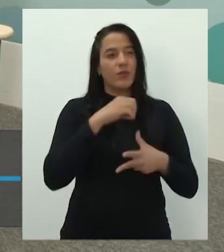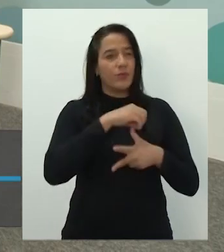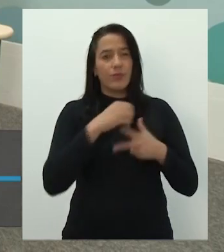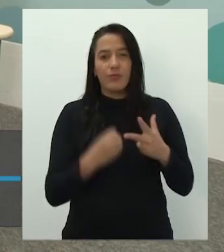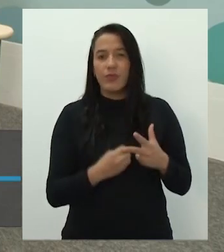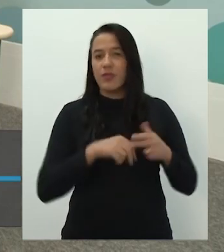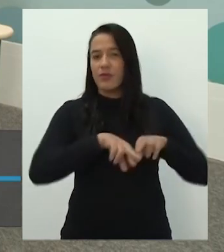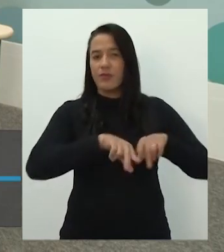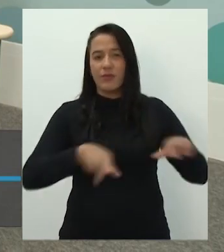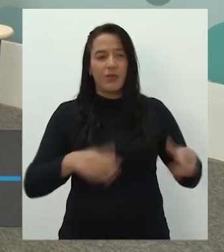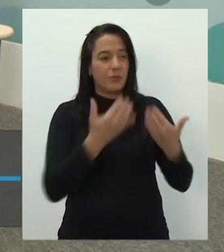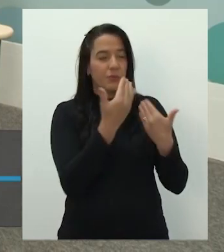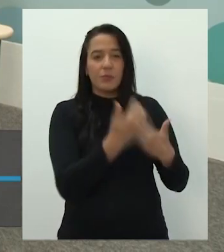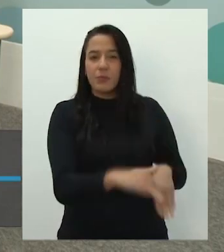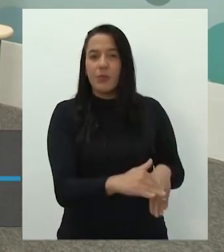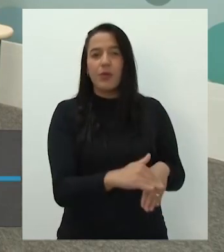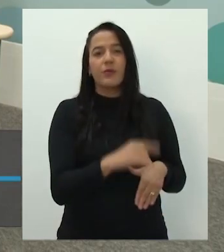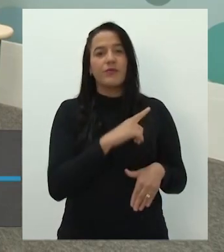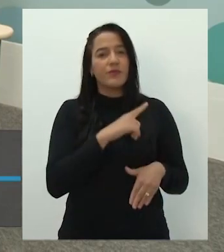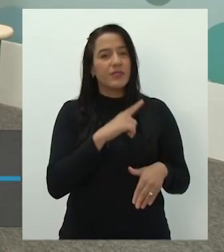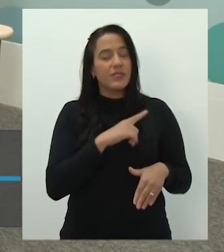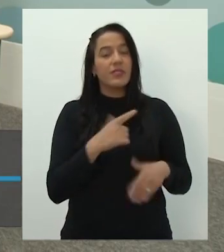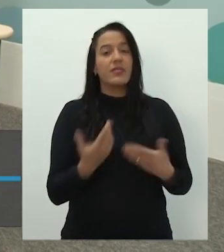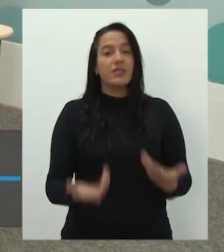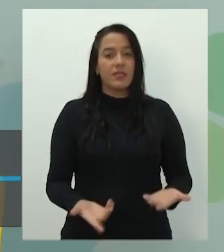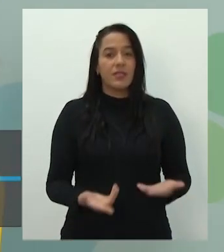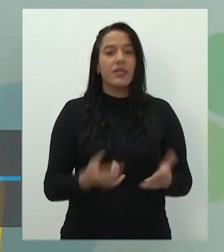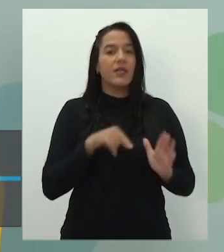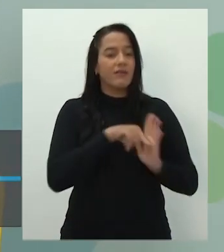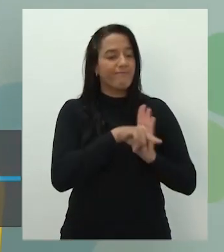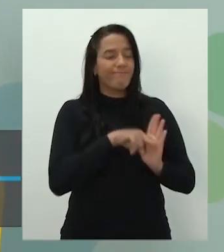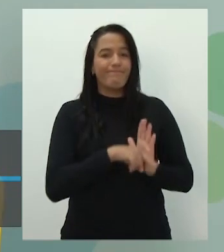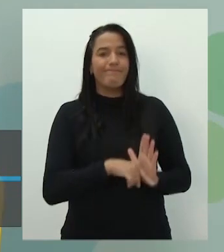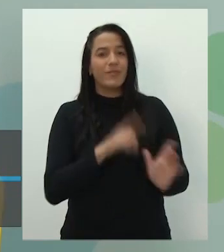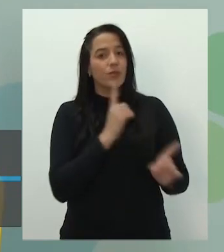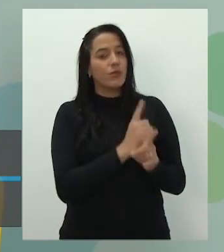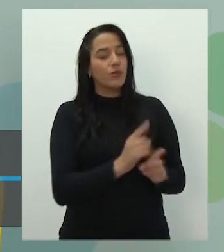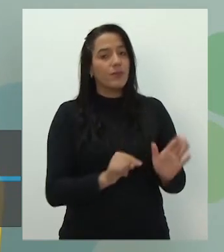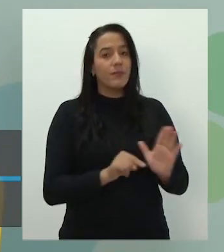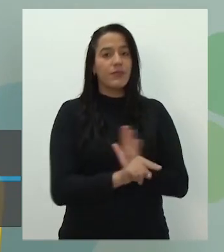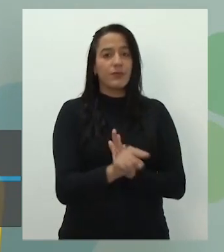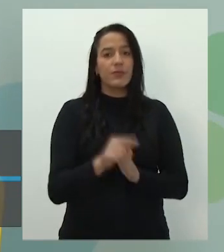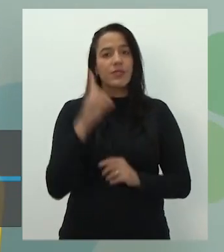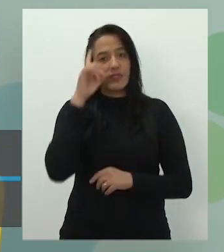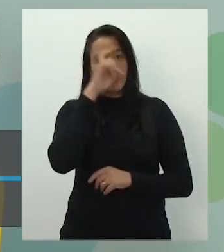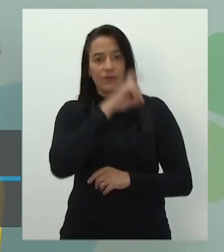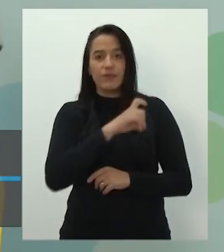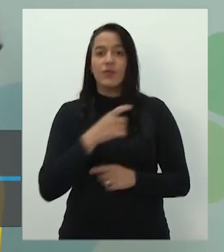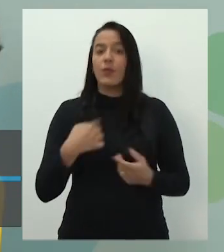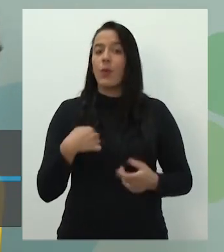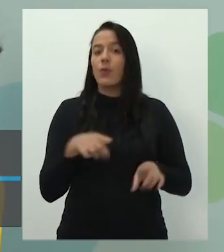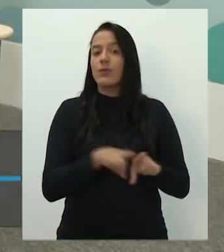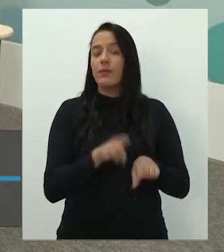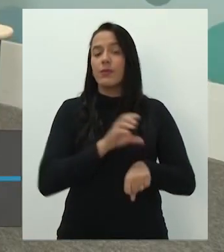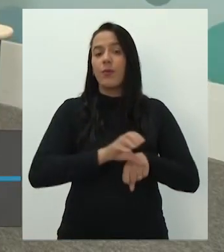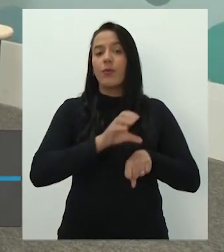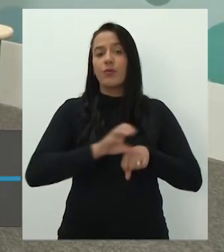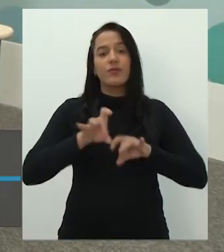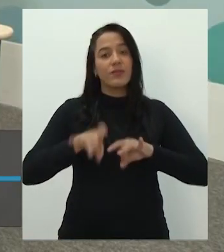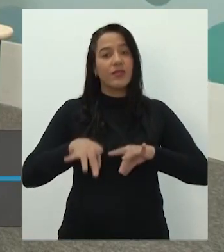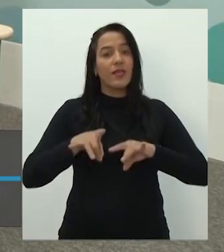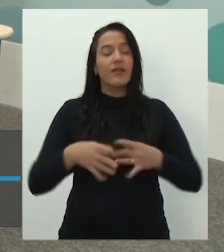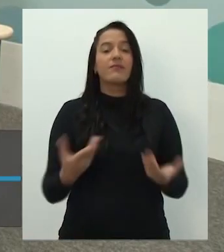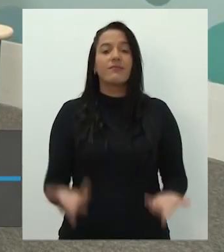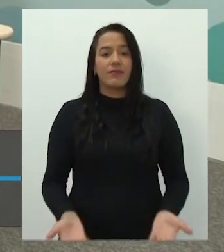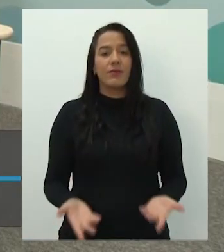vestibular, vestibulinho, quando eles vão tentar ingressar aí no ensino técnico federal, por exemplo. o